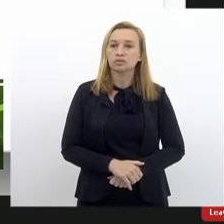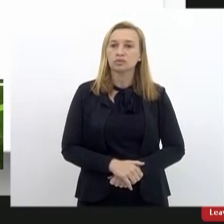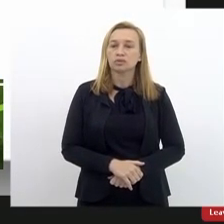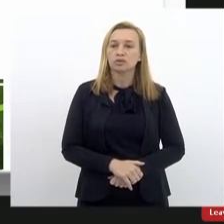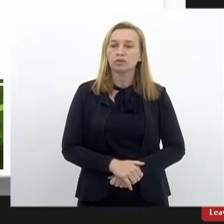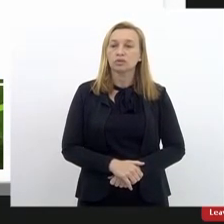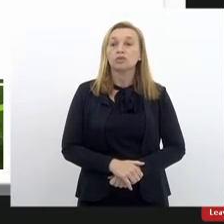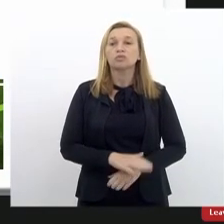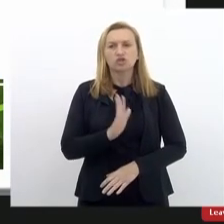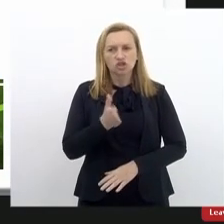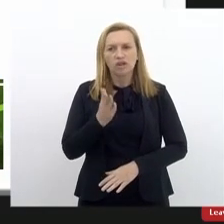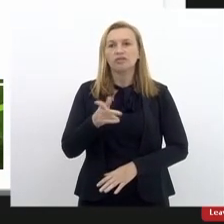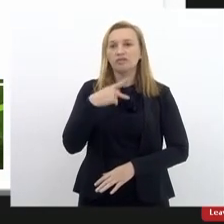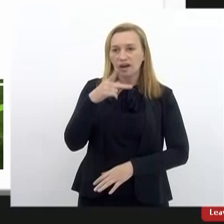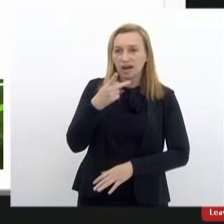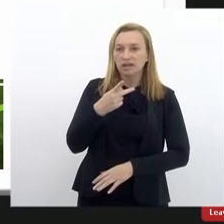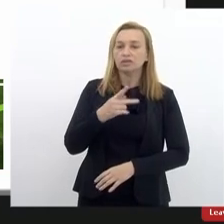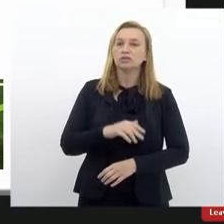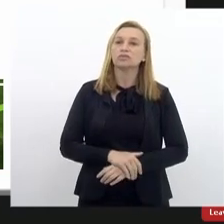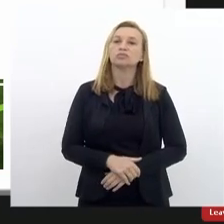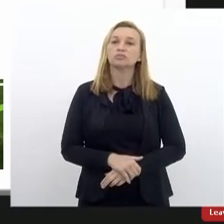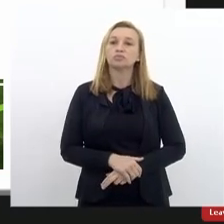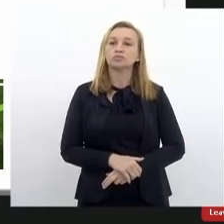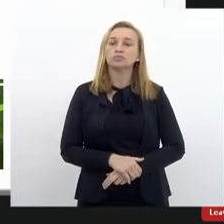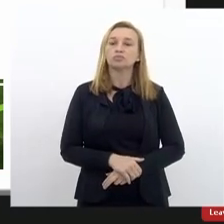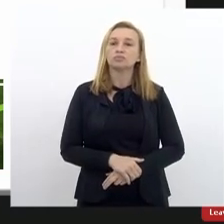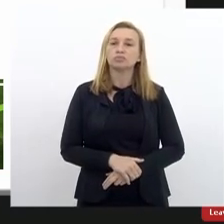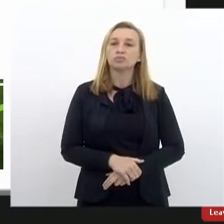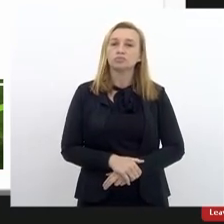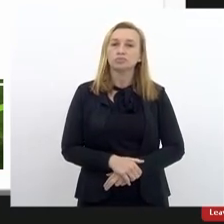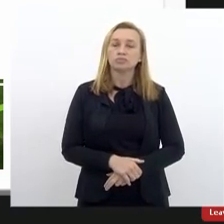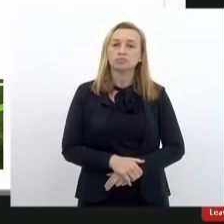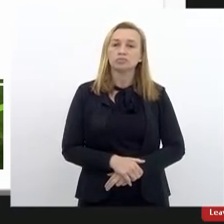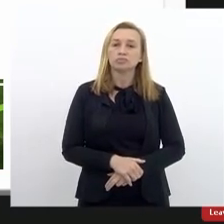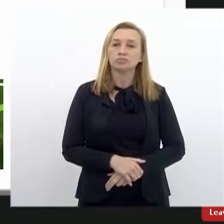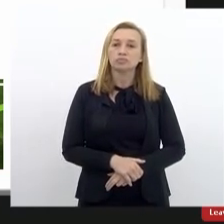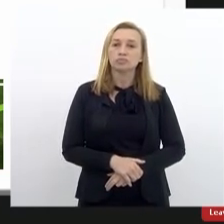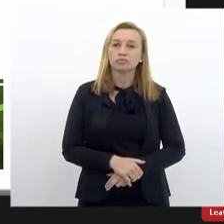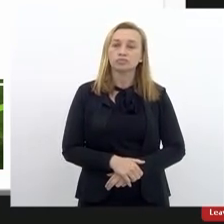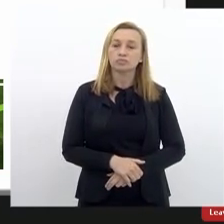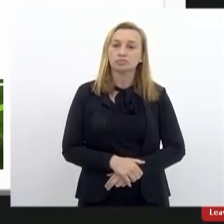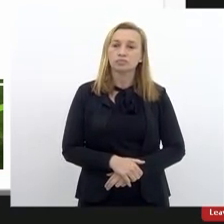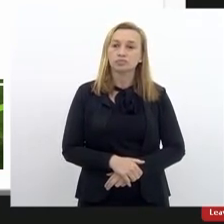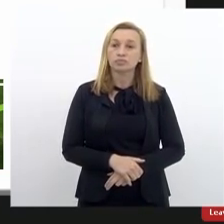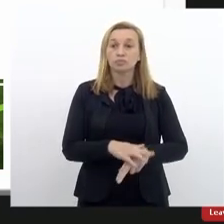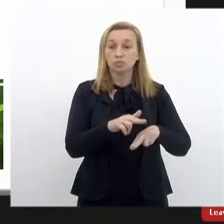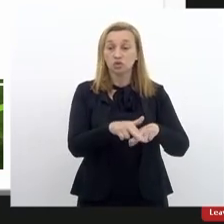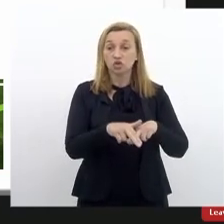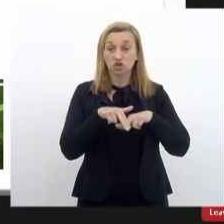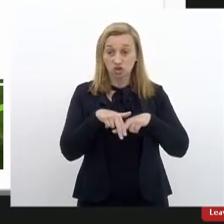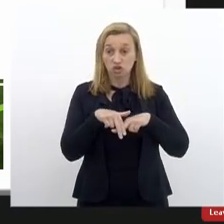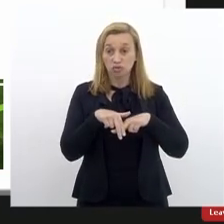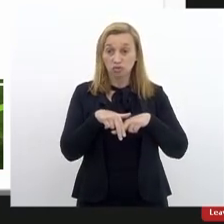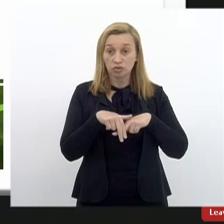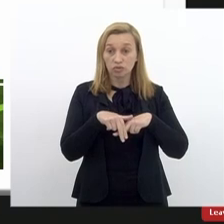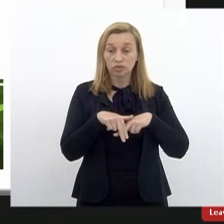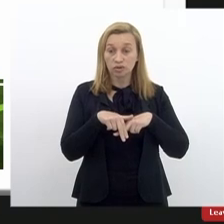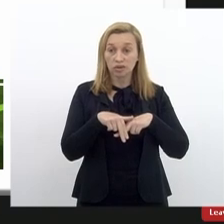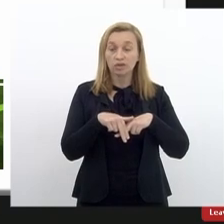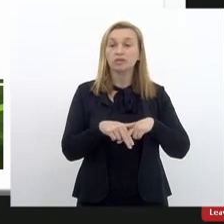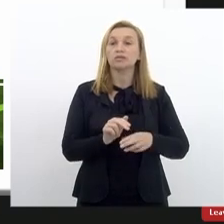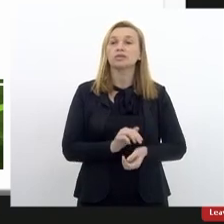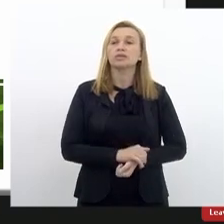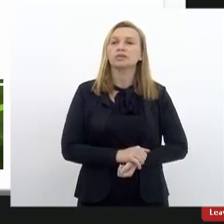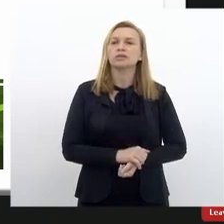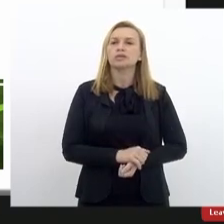Como eu já havia dito, por razões absolutamente burocráticas, apesar da elevação